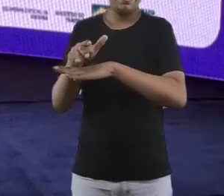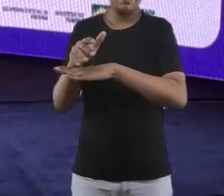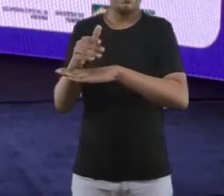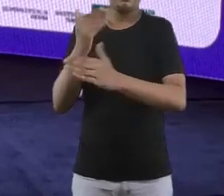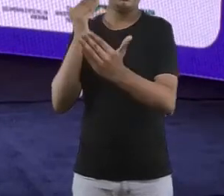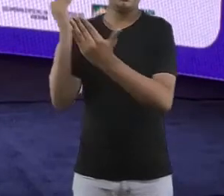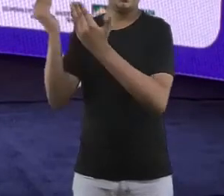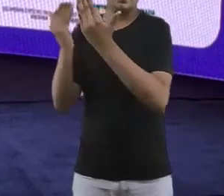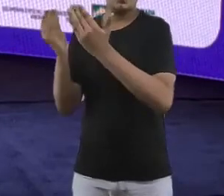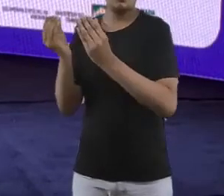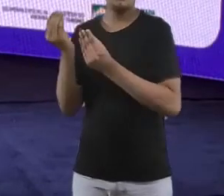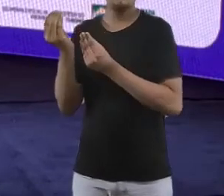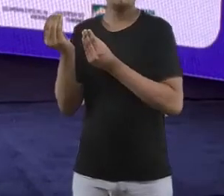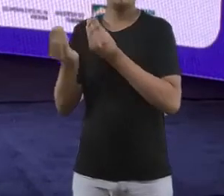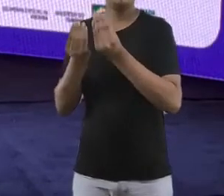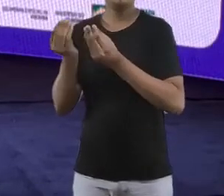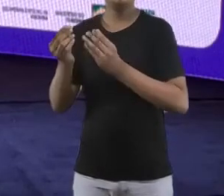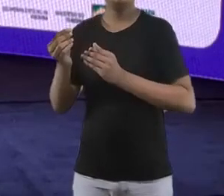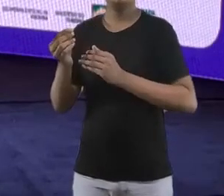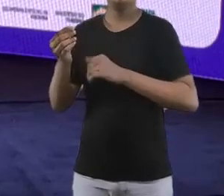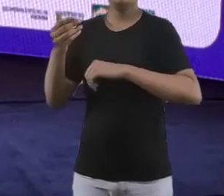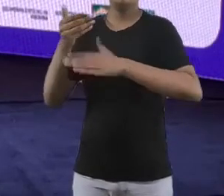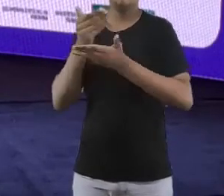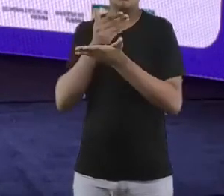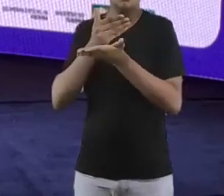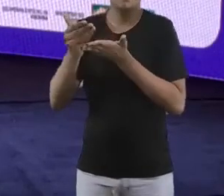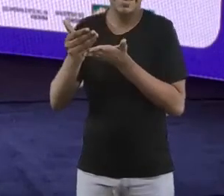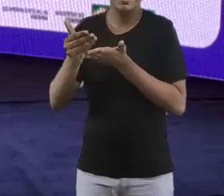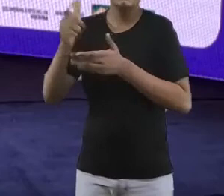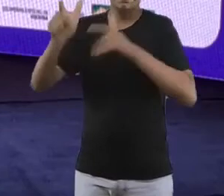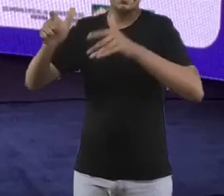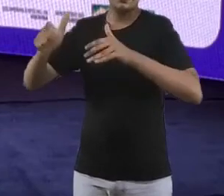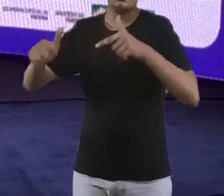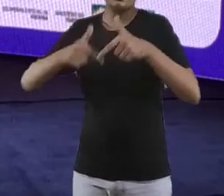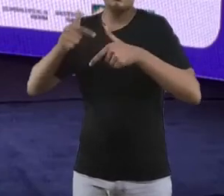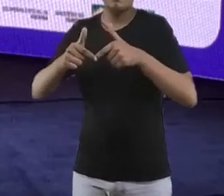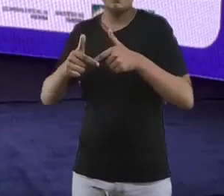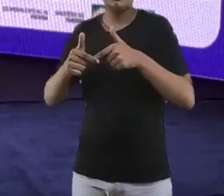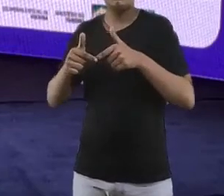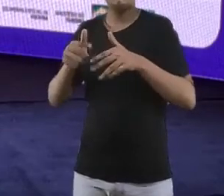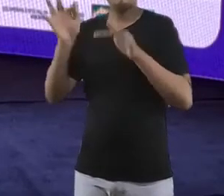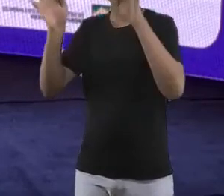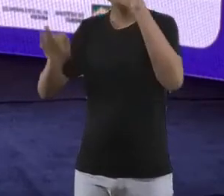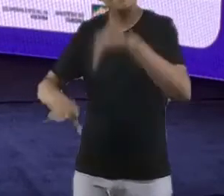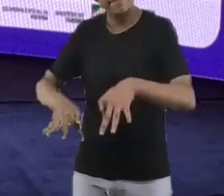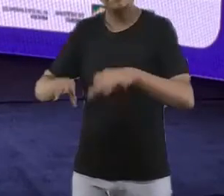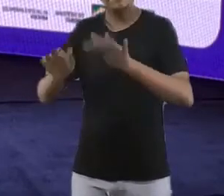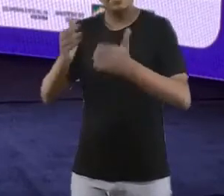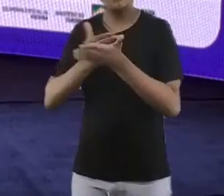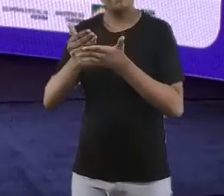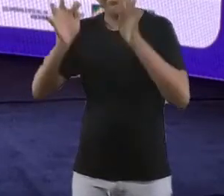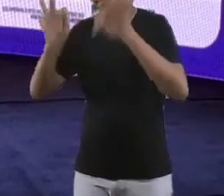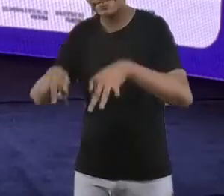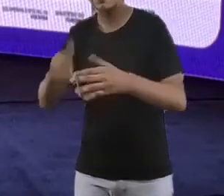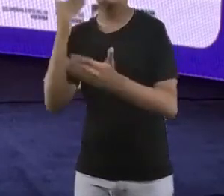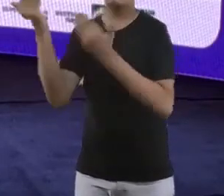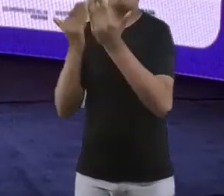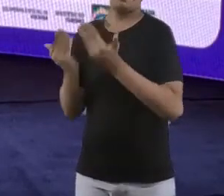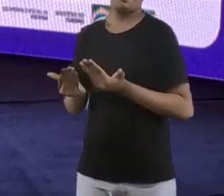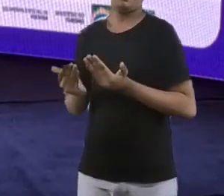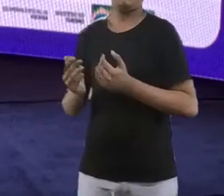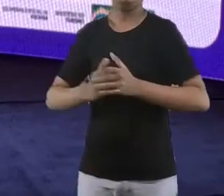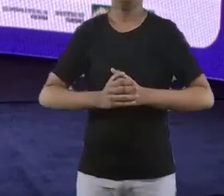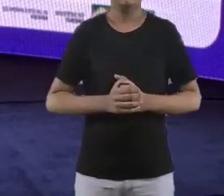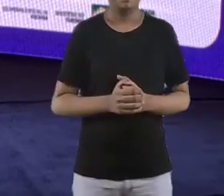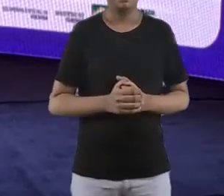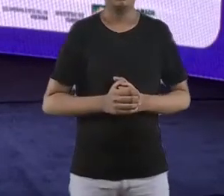programa e na saída do programa a gente consegue ver isso como impacto social que a gente, através do programa, gera. Não sei se alguém quer complementar, Mário ou